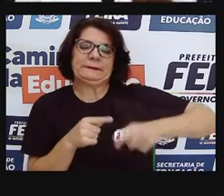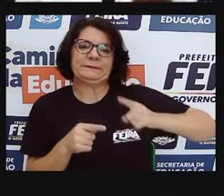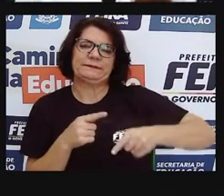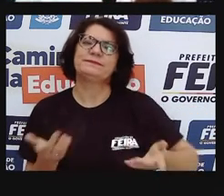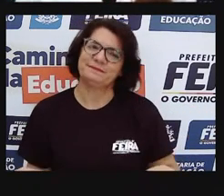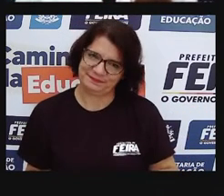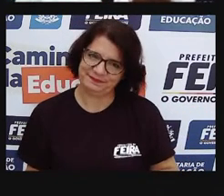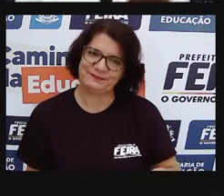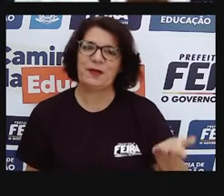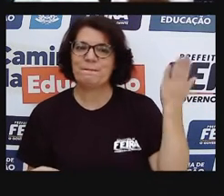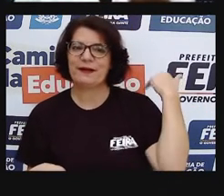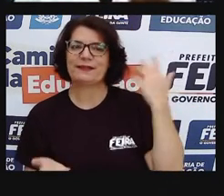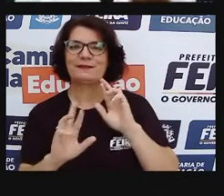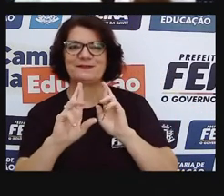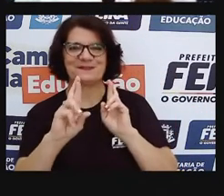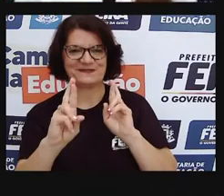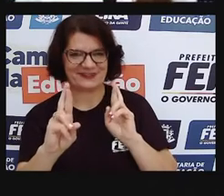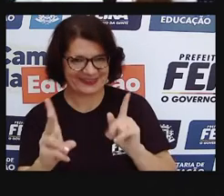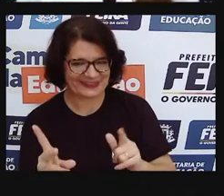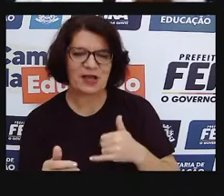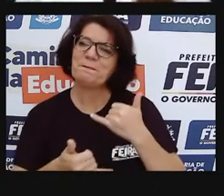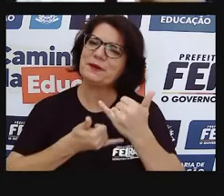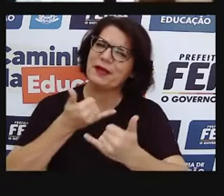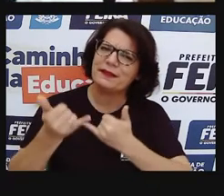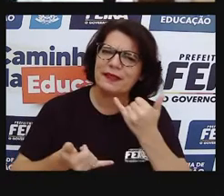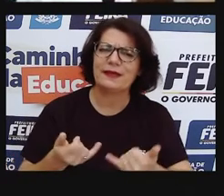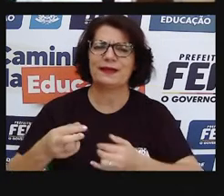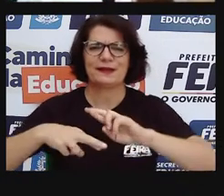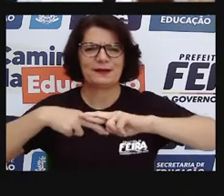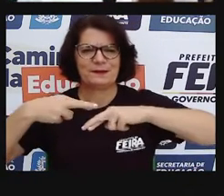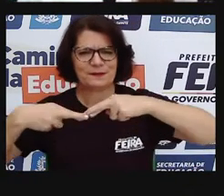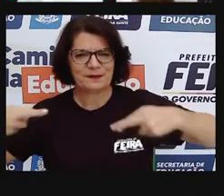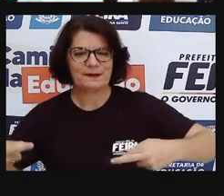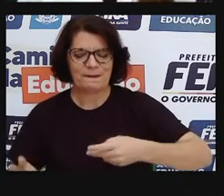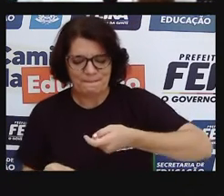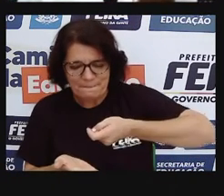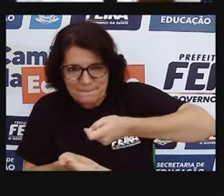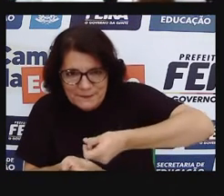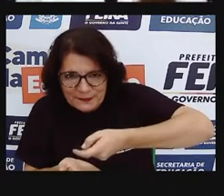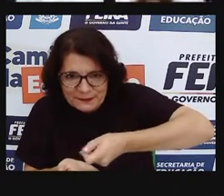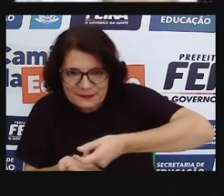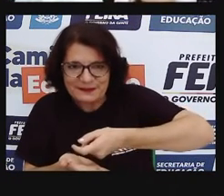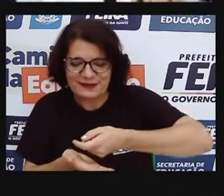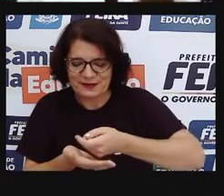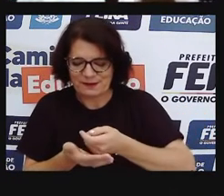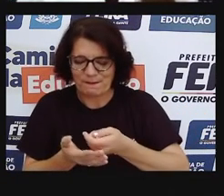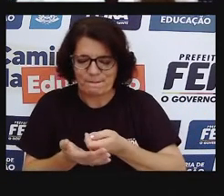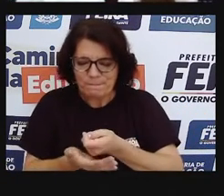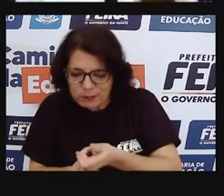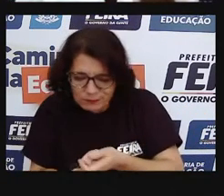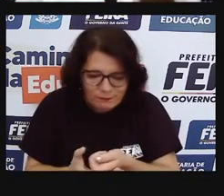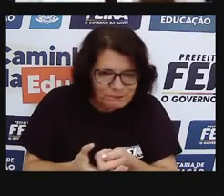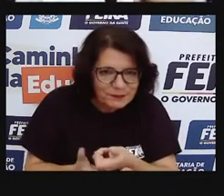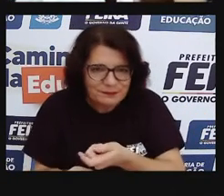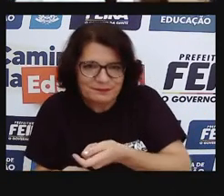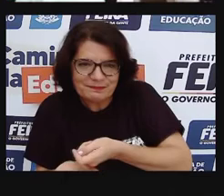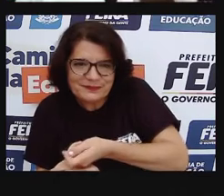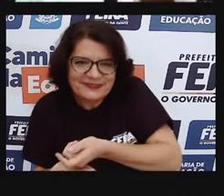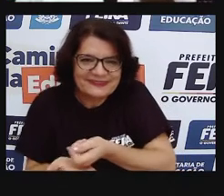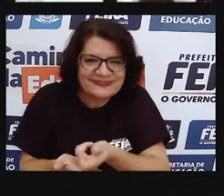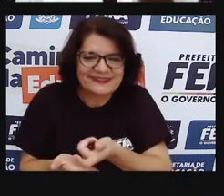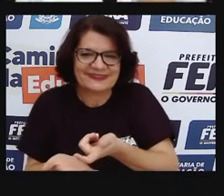Bola de gude, cabo de guerra, brincadeiras que não eram sofisticadas, a gente não precisava de luxo, de